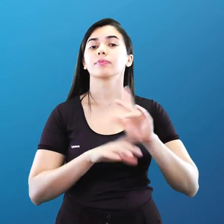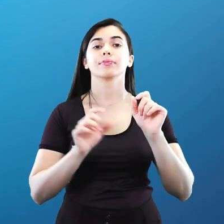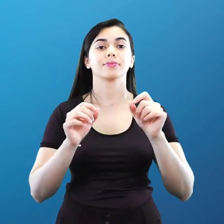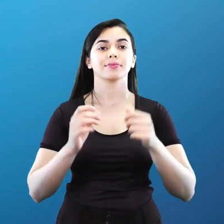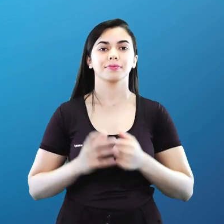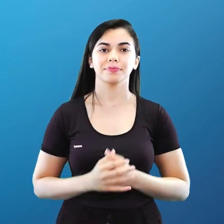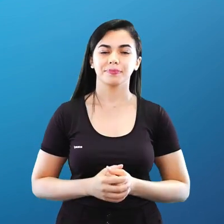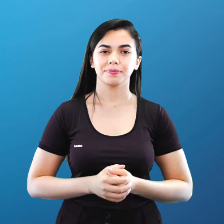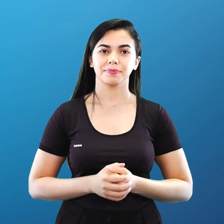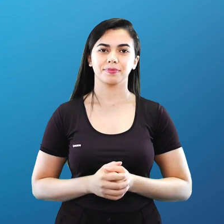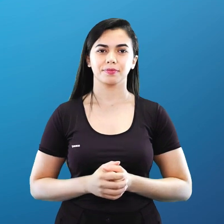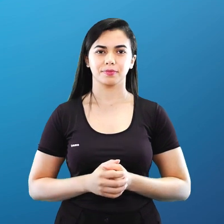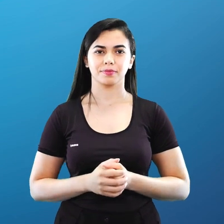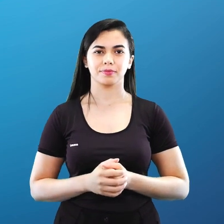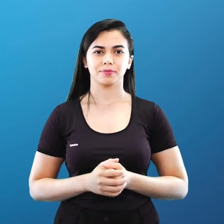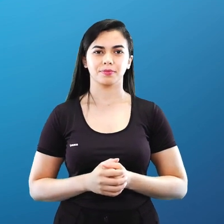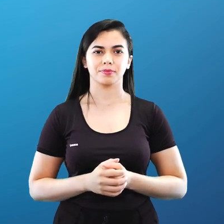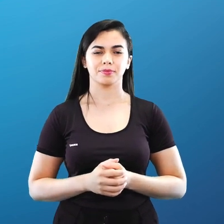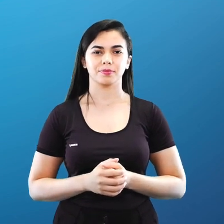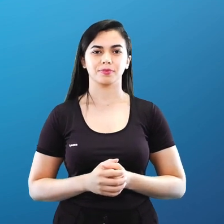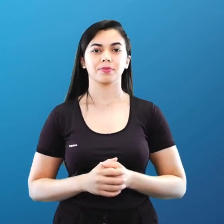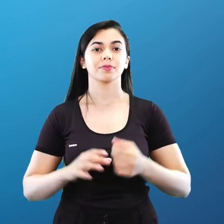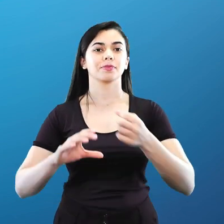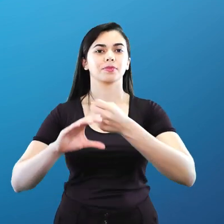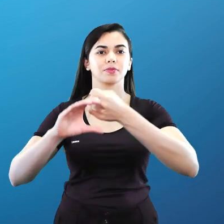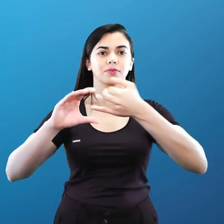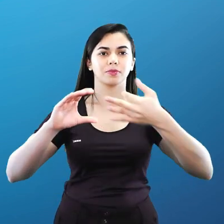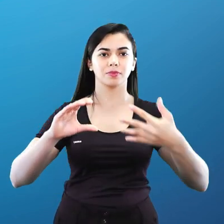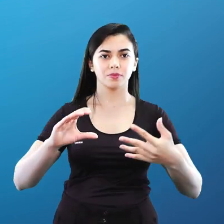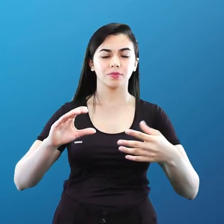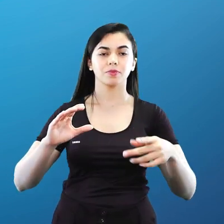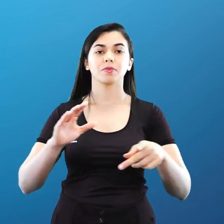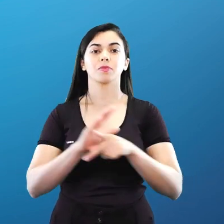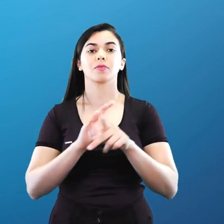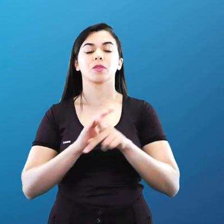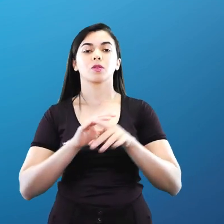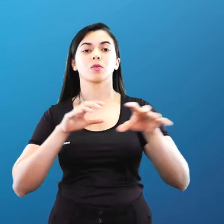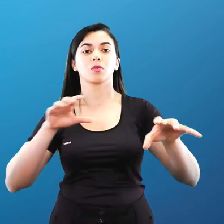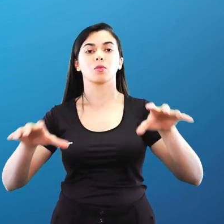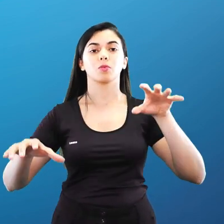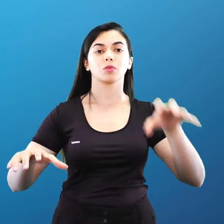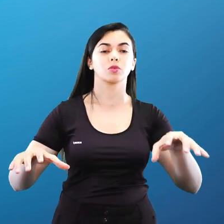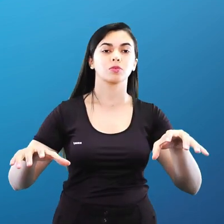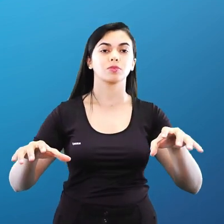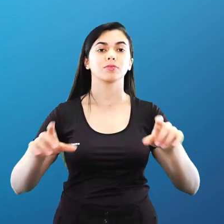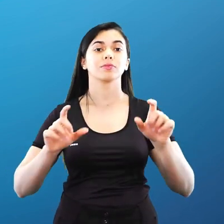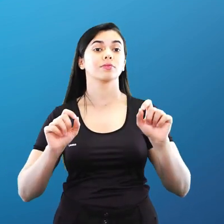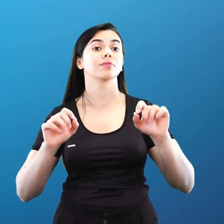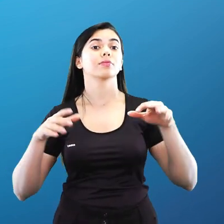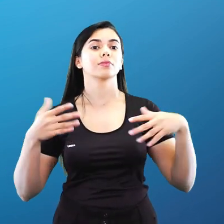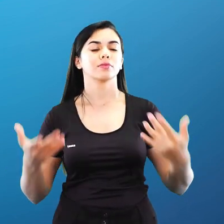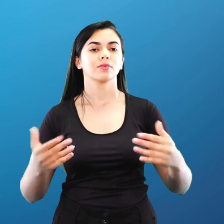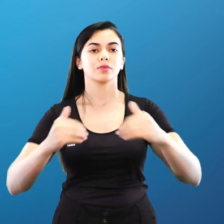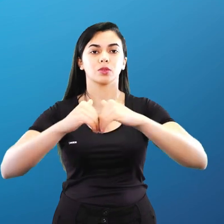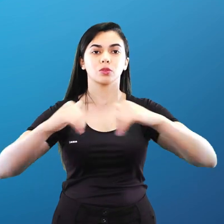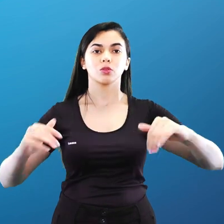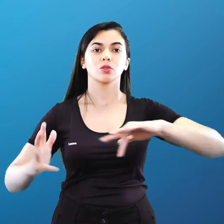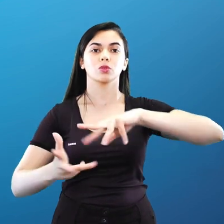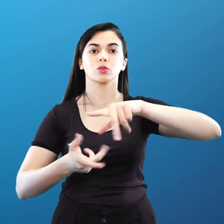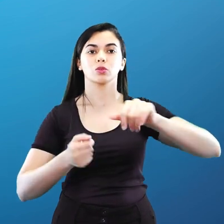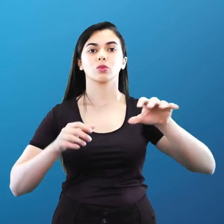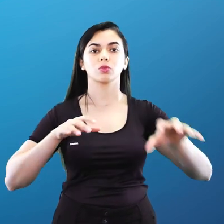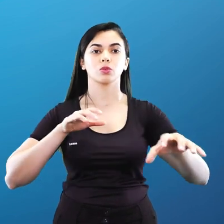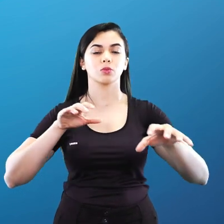aqui para a gente? Características dessa bipolarização toda. Divisão do mundo em dois